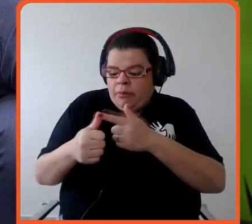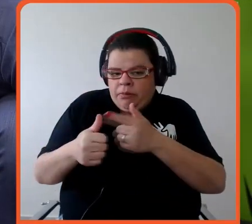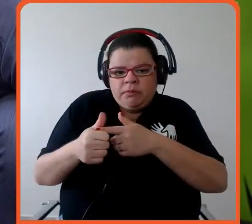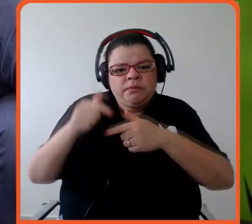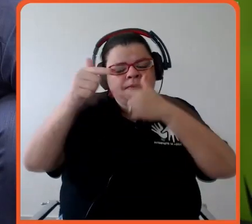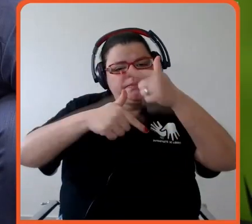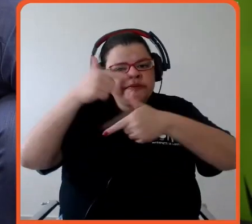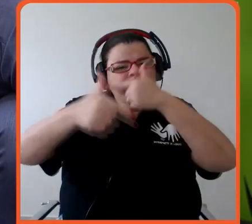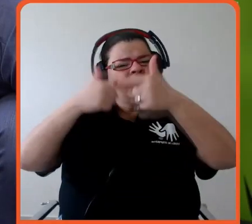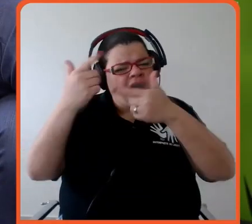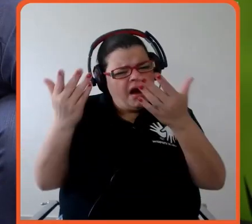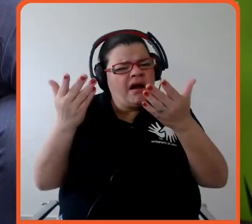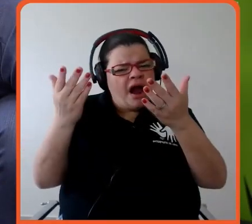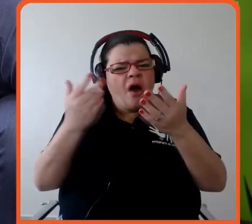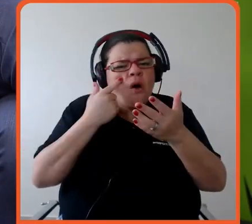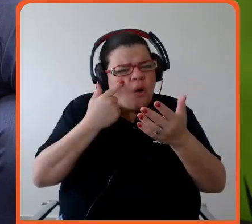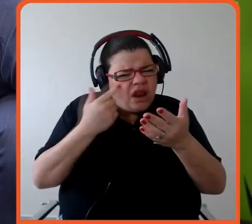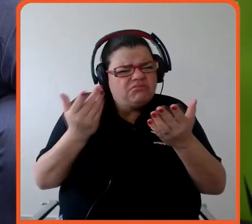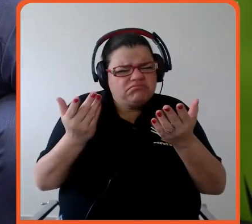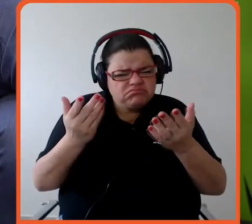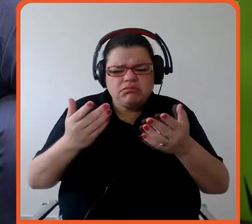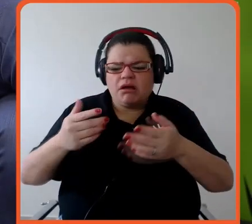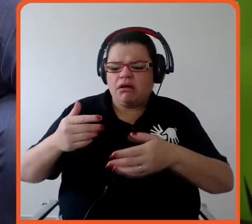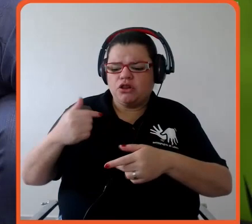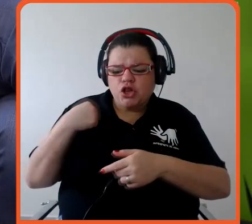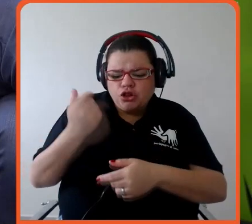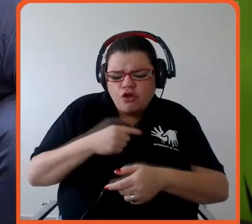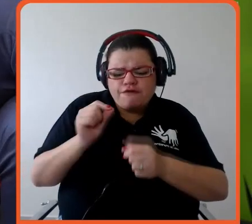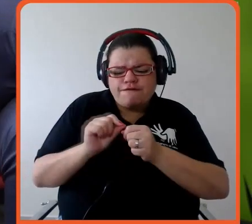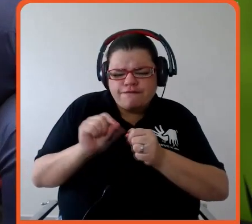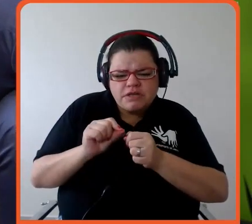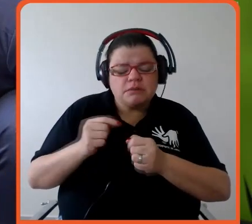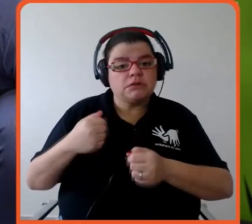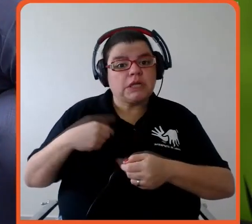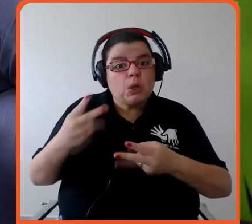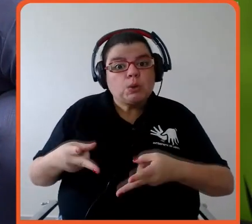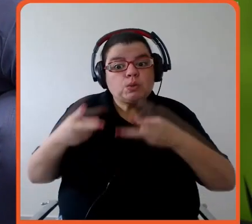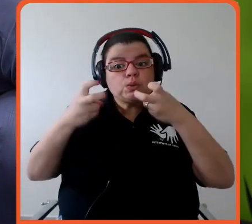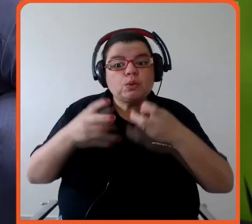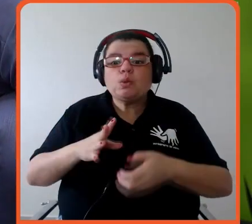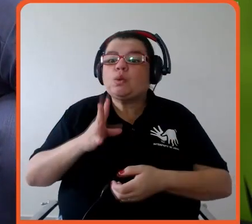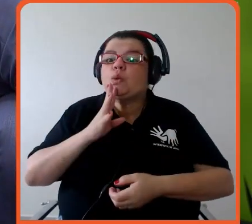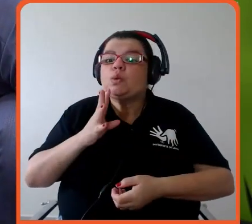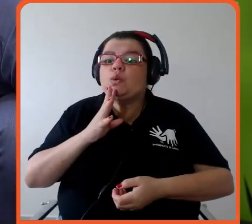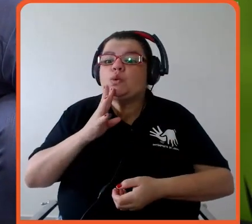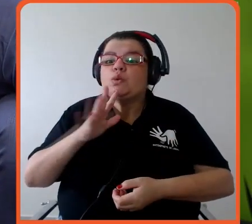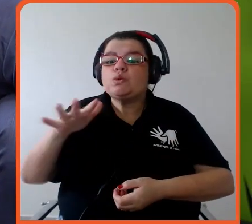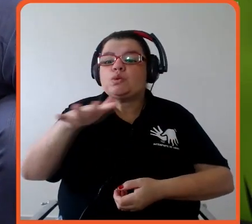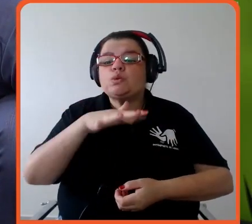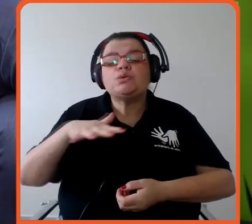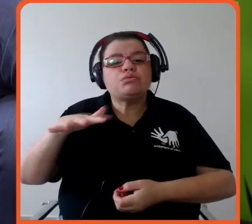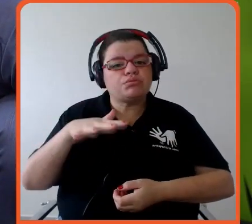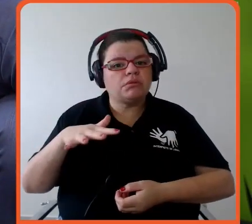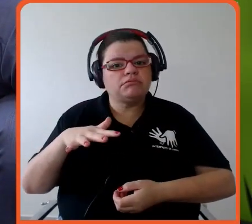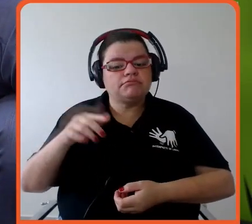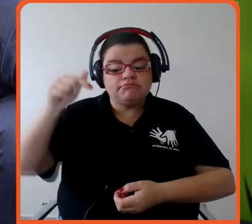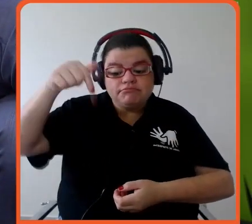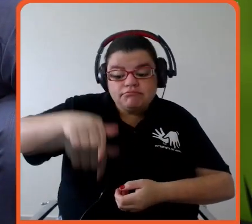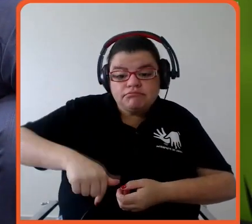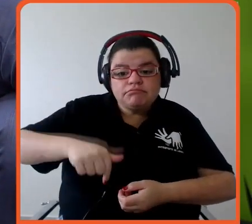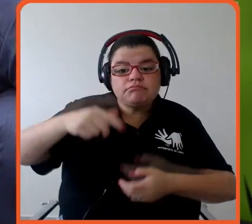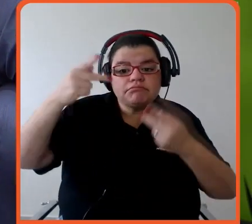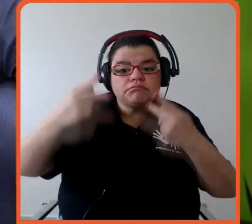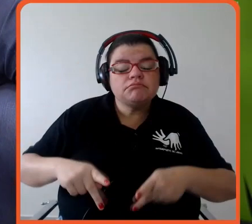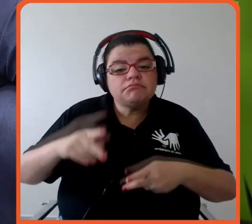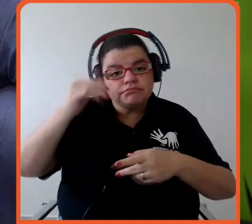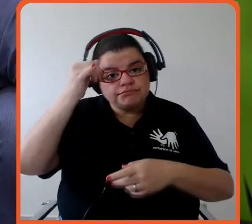muito com o Cristiano que falou agora, conheceu o seu ecossistema, o que é a pecuária no Brasil? Quais são as implicações que